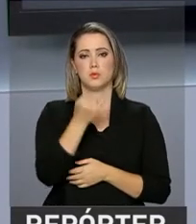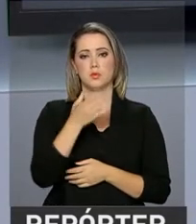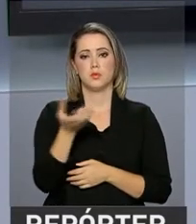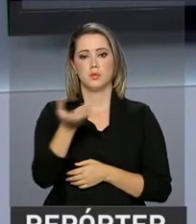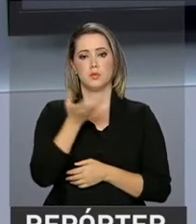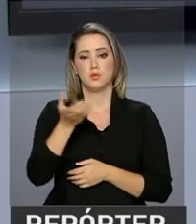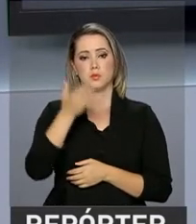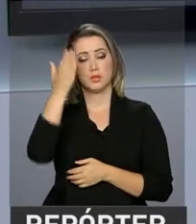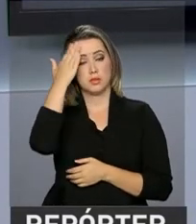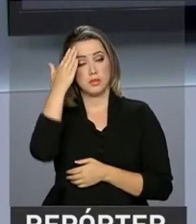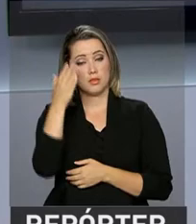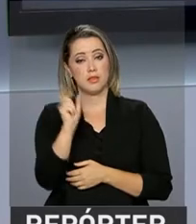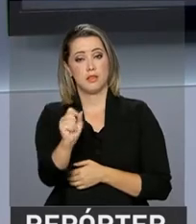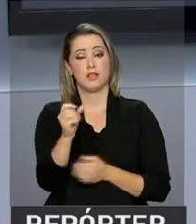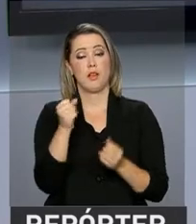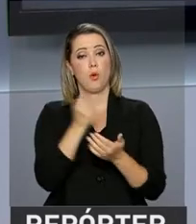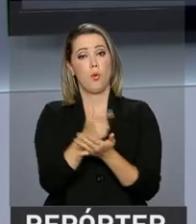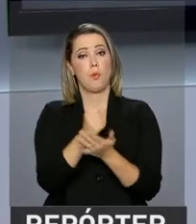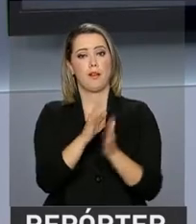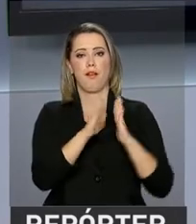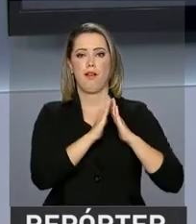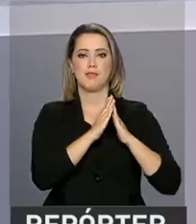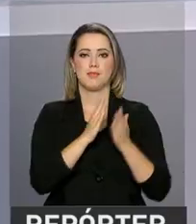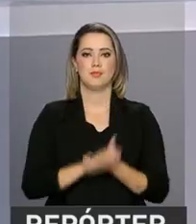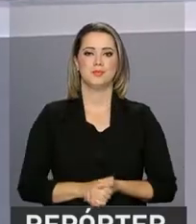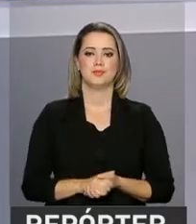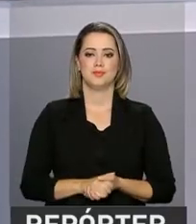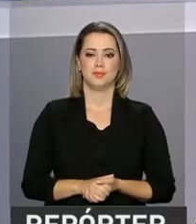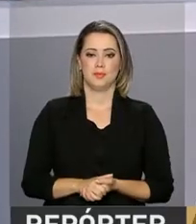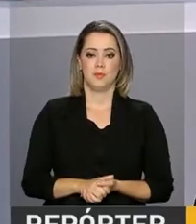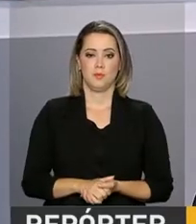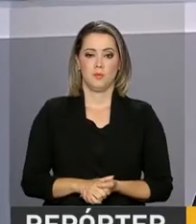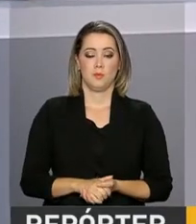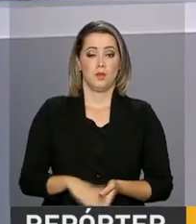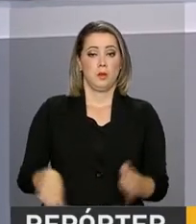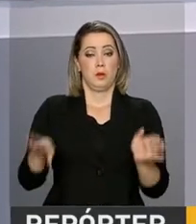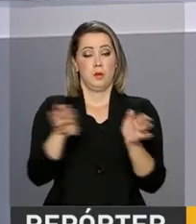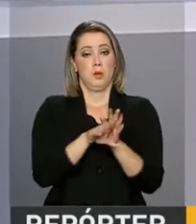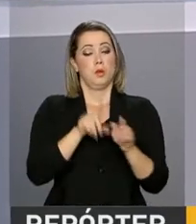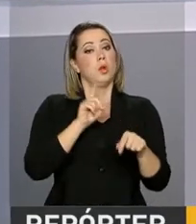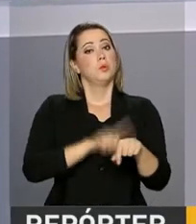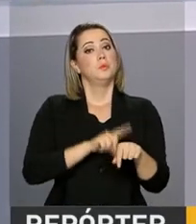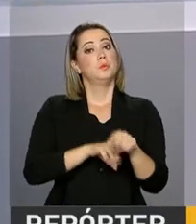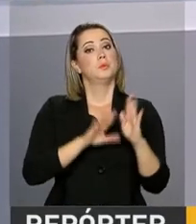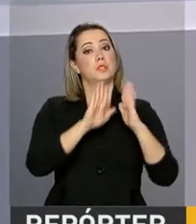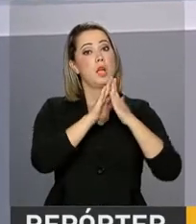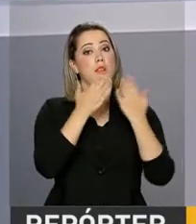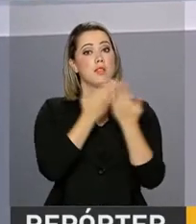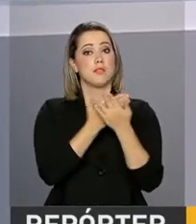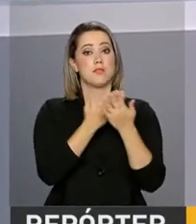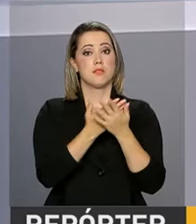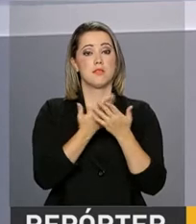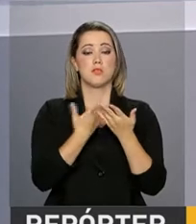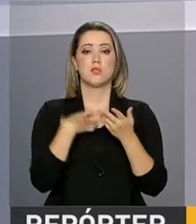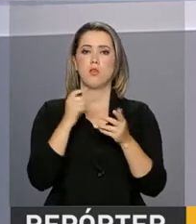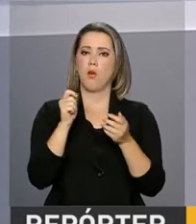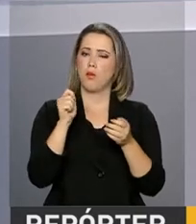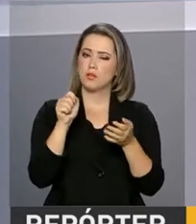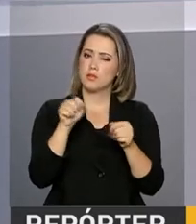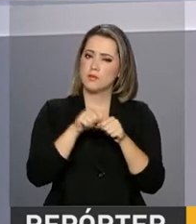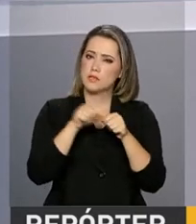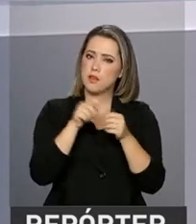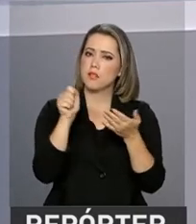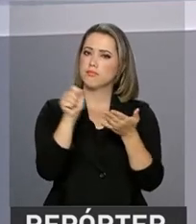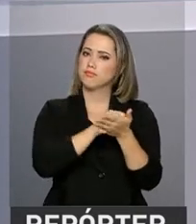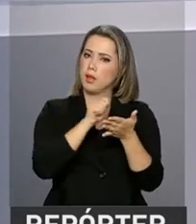para quem quer realizar o sonho da casa própria. Obrigado, Paulo. Chegou a hora das escolas se mobilizarem para a avaliação da educação